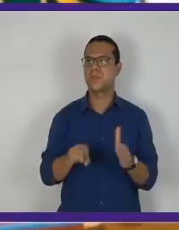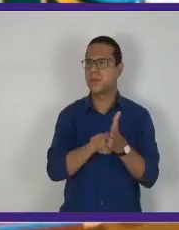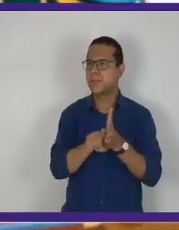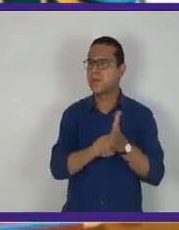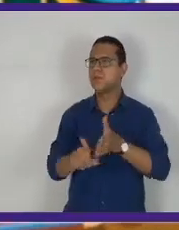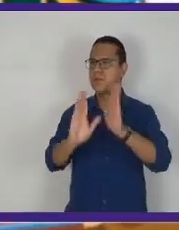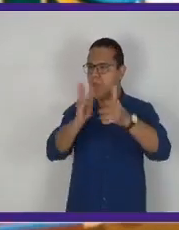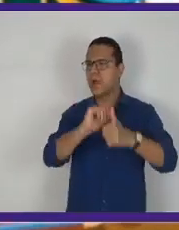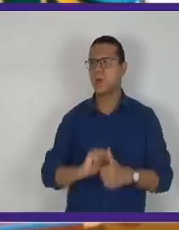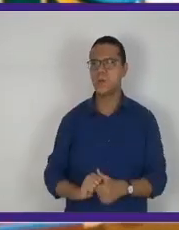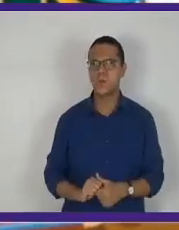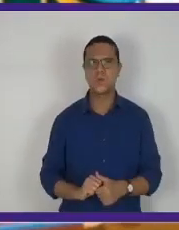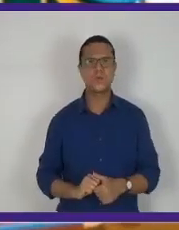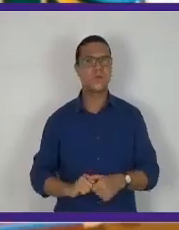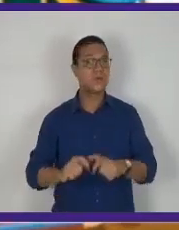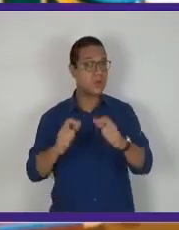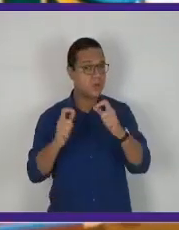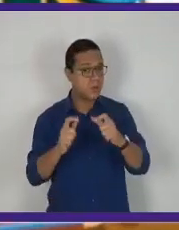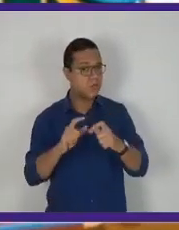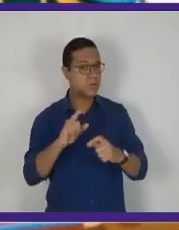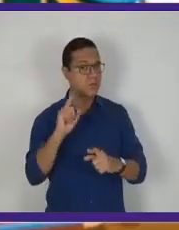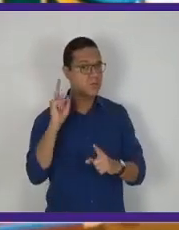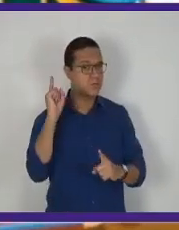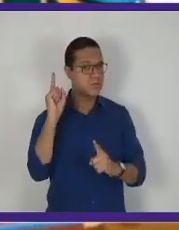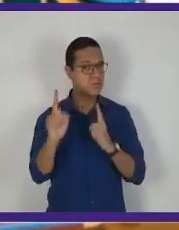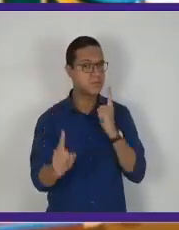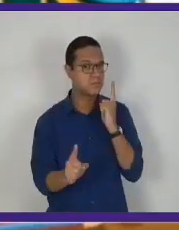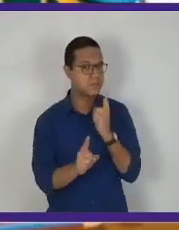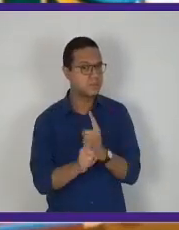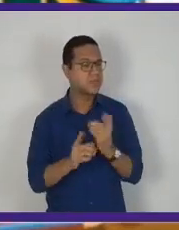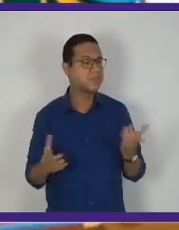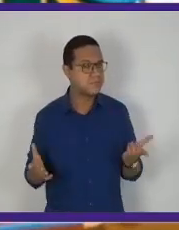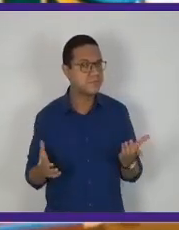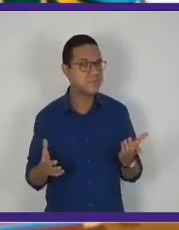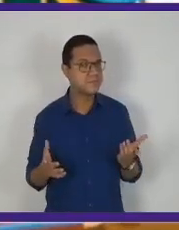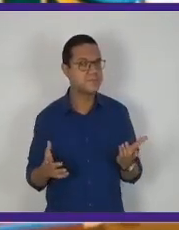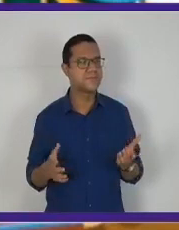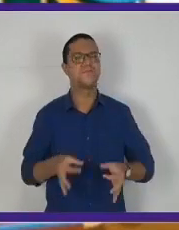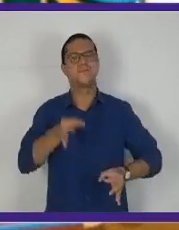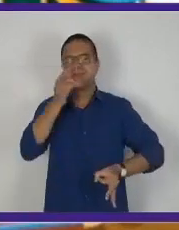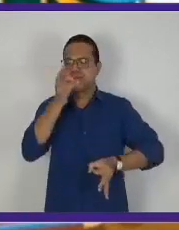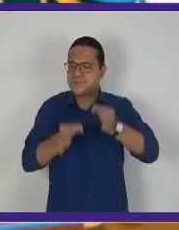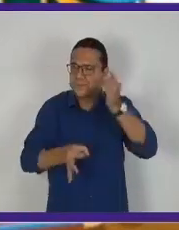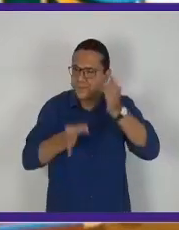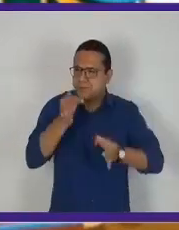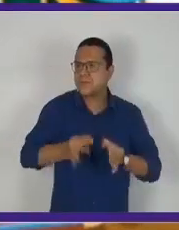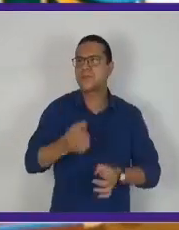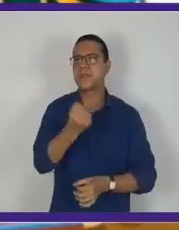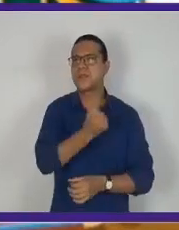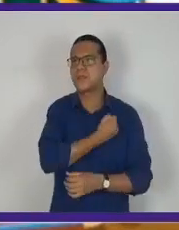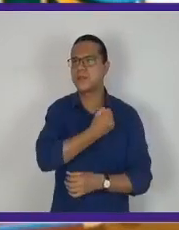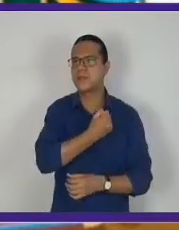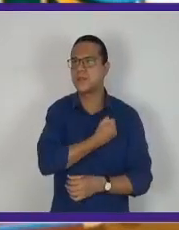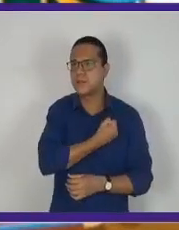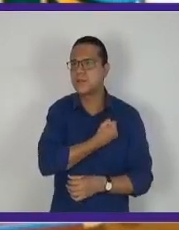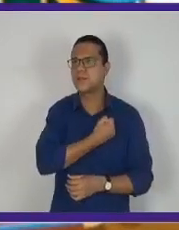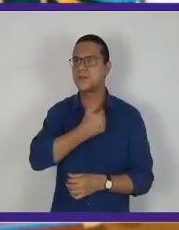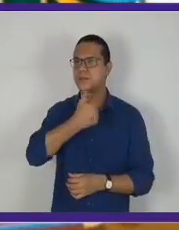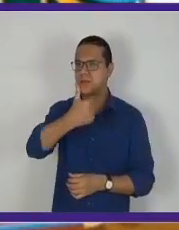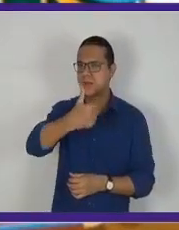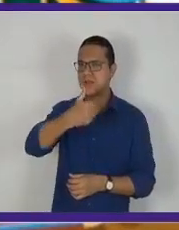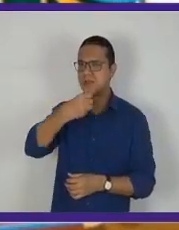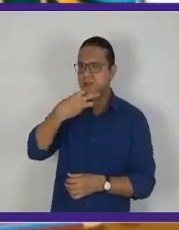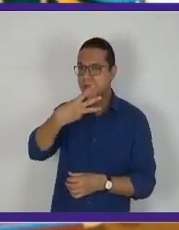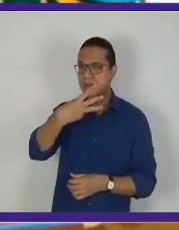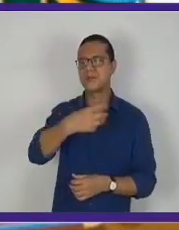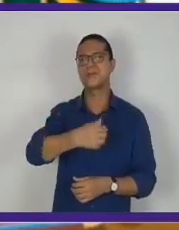Pergunta agora que não quer calar. Onde foi que houve o encontro? Houve o encontro justamente no número